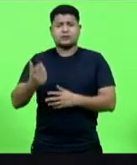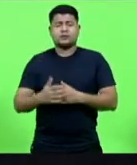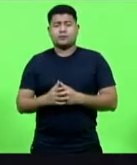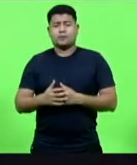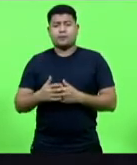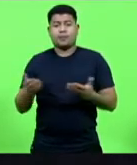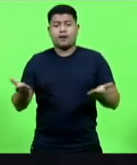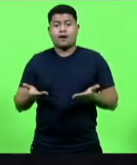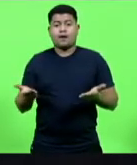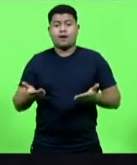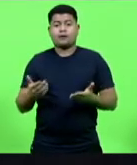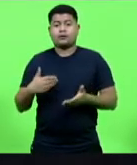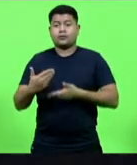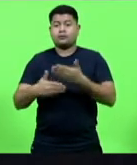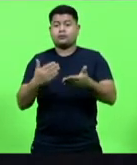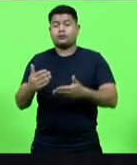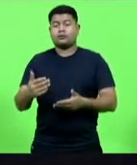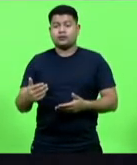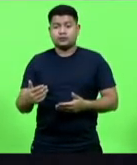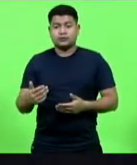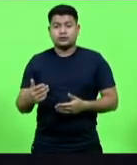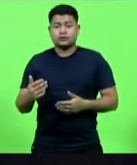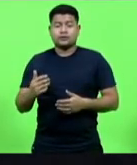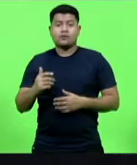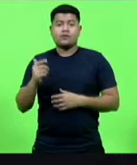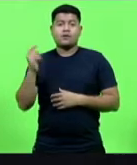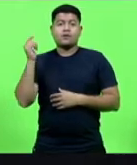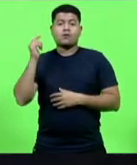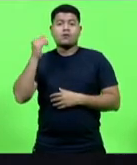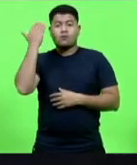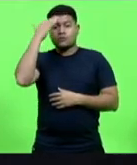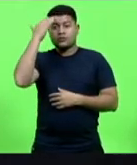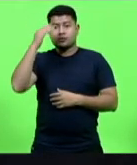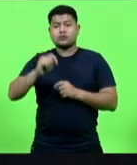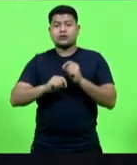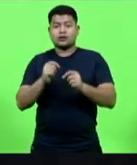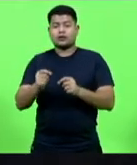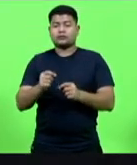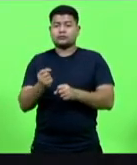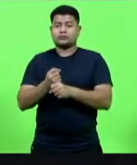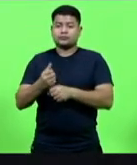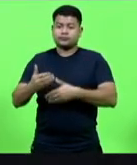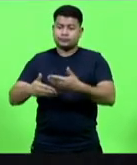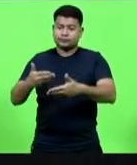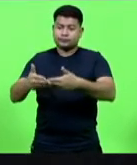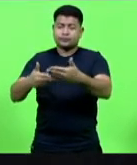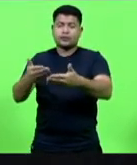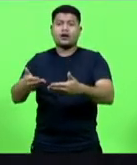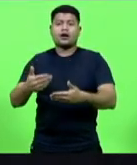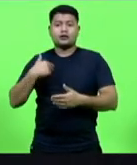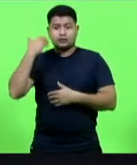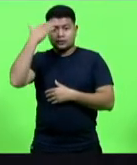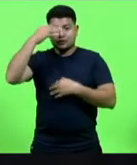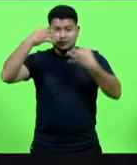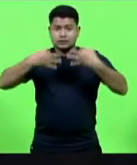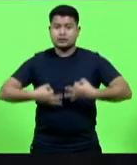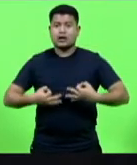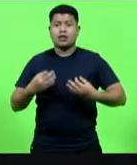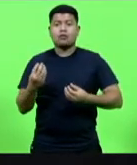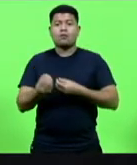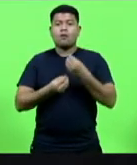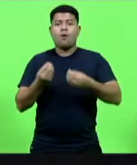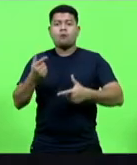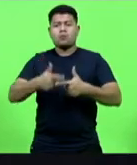vamos entender a médio e longo prazo essa reverberação na vida